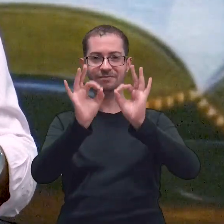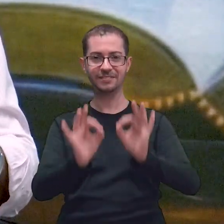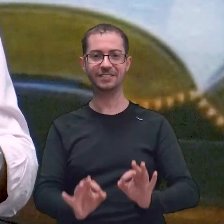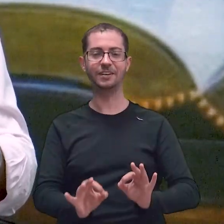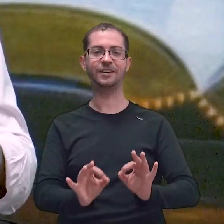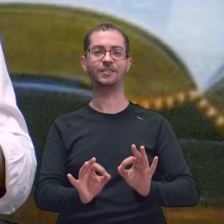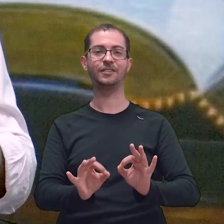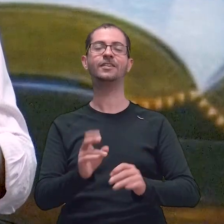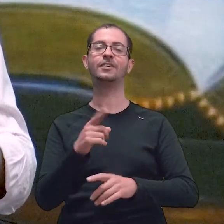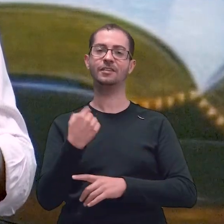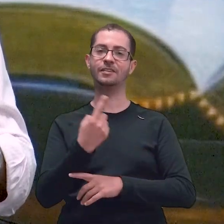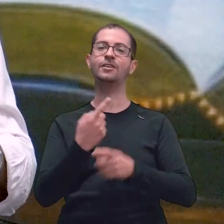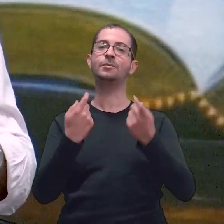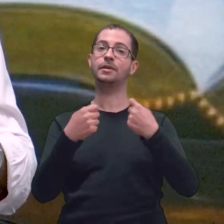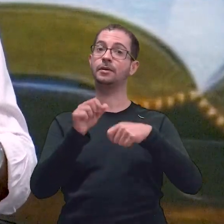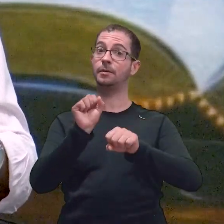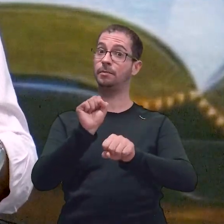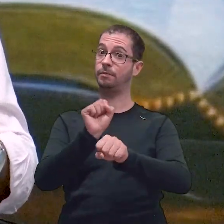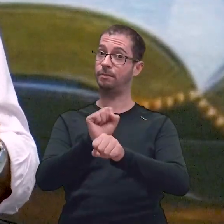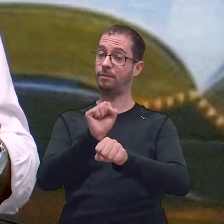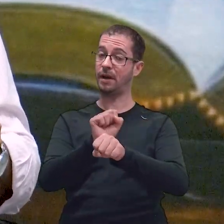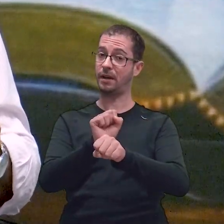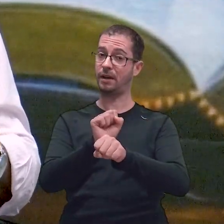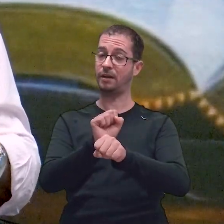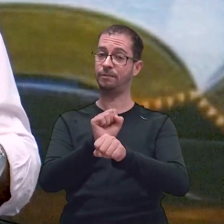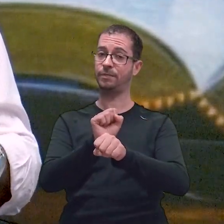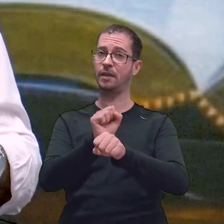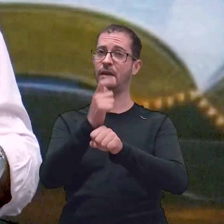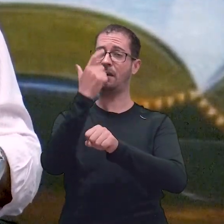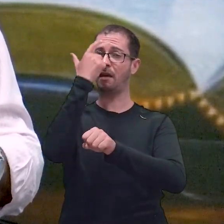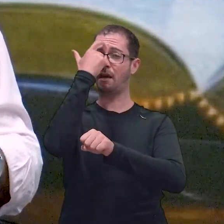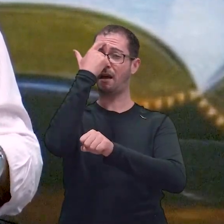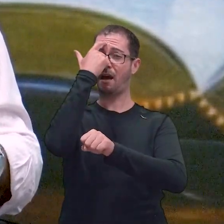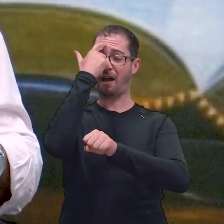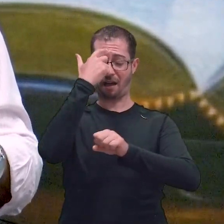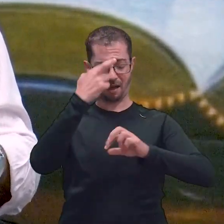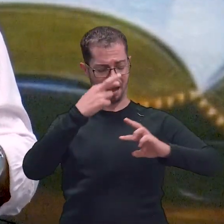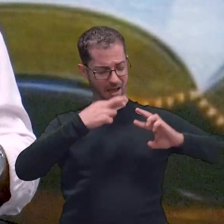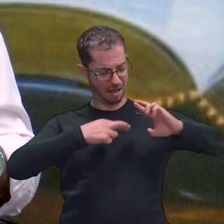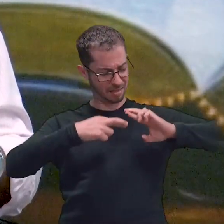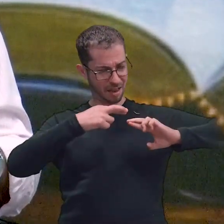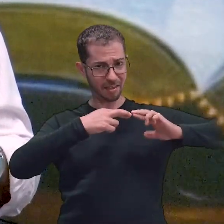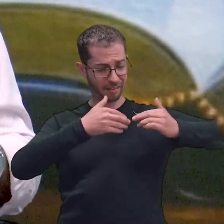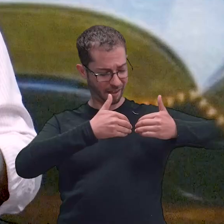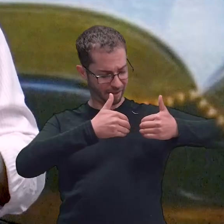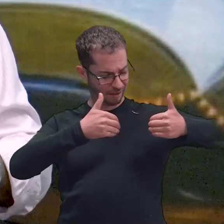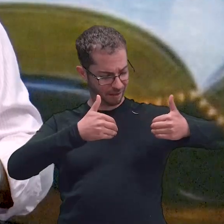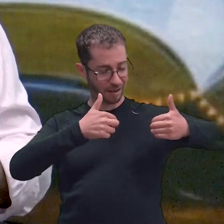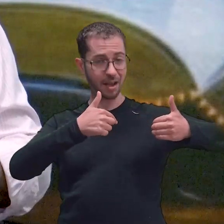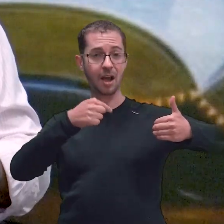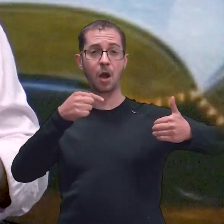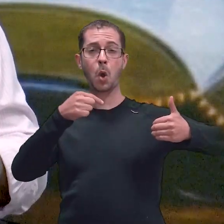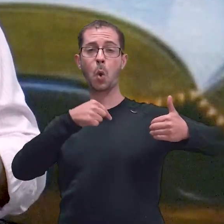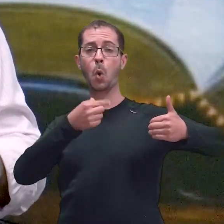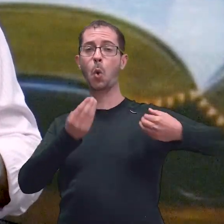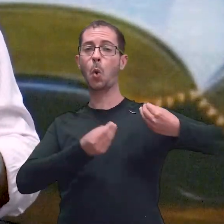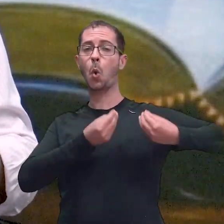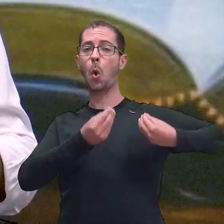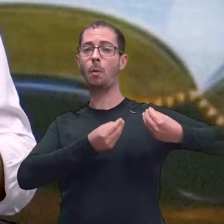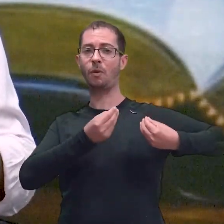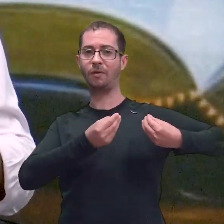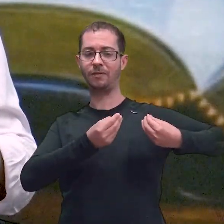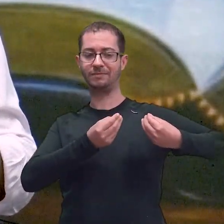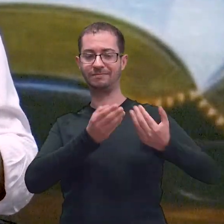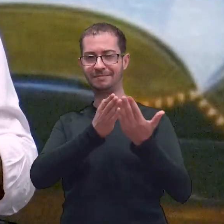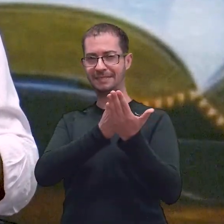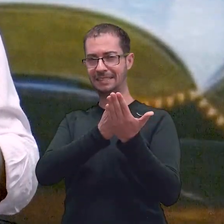isso aqui é para a gente realmente parar e analisar. Senhor, meu coração tem sido reto diante do Senhor? Meu coração tem